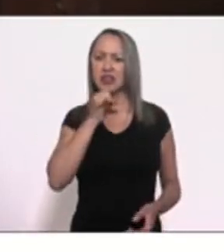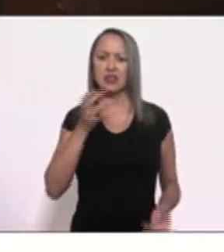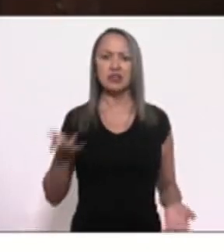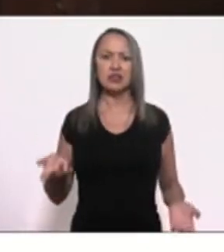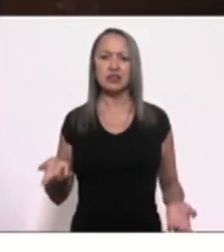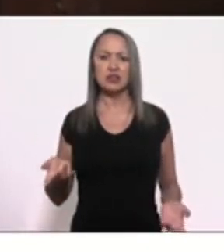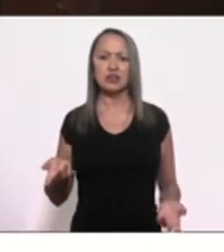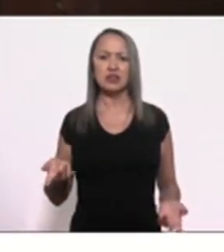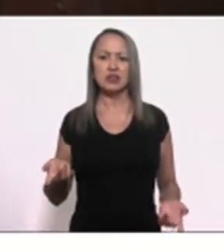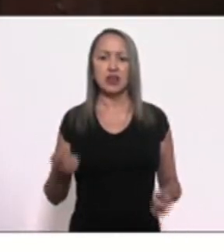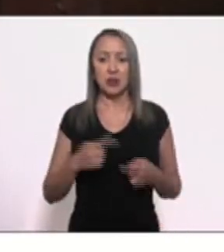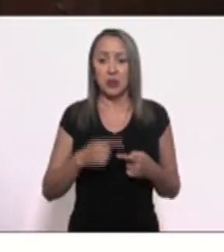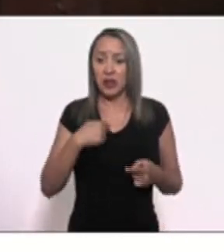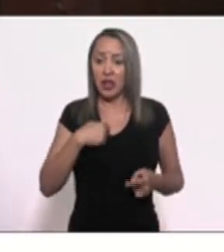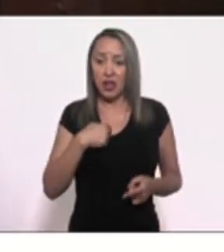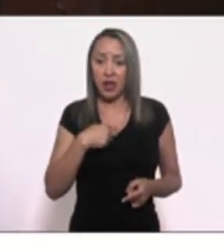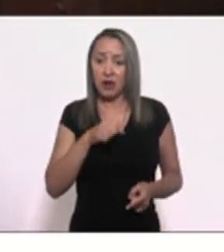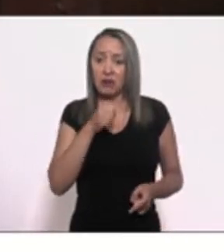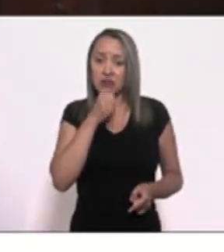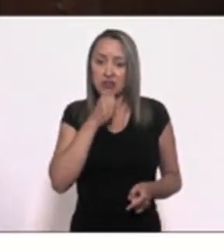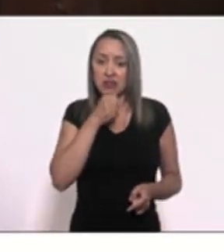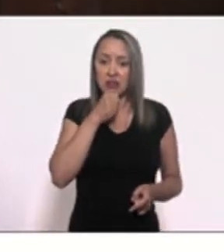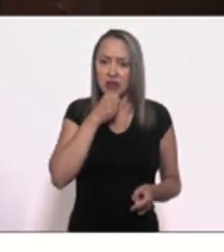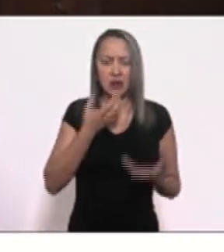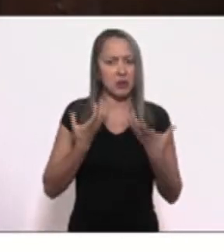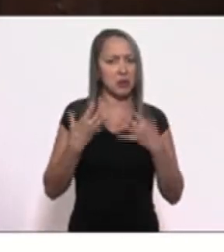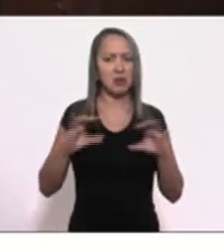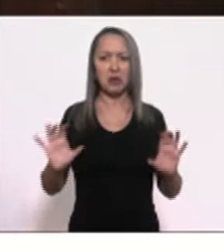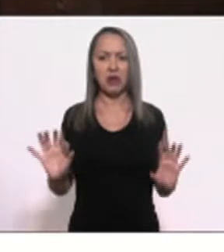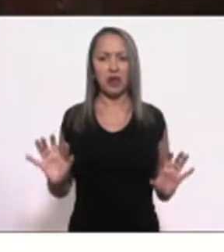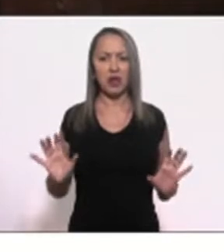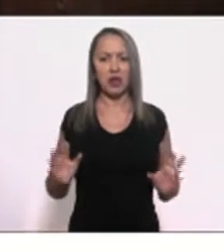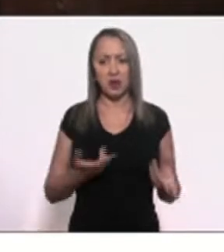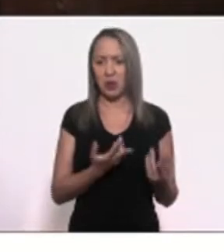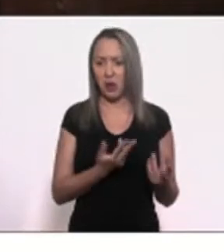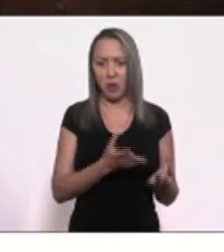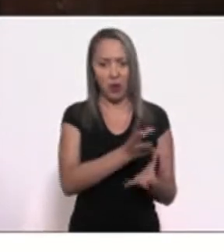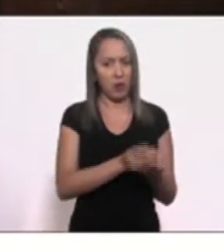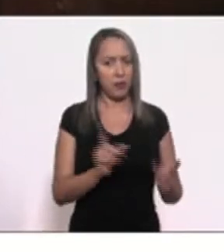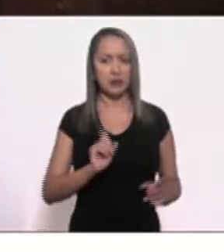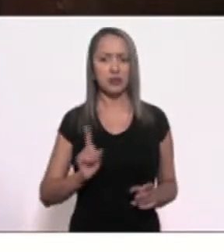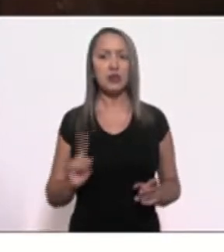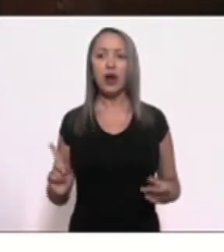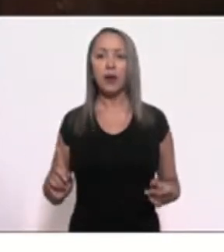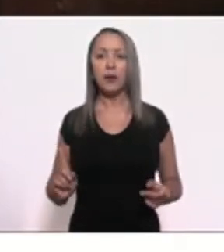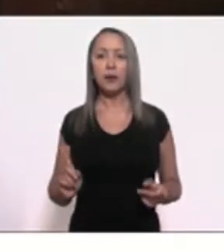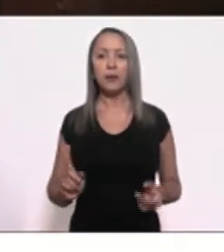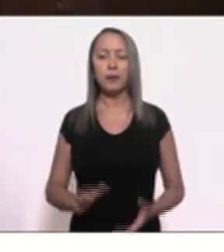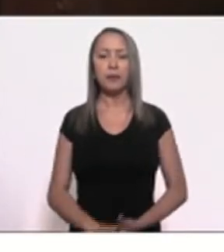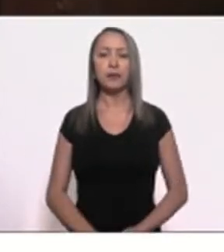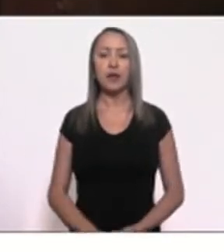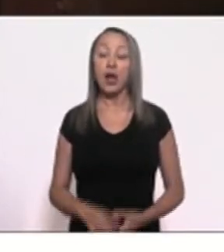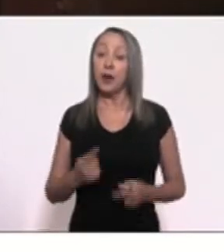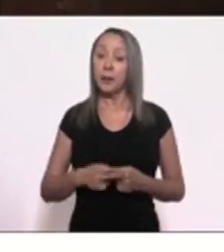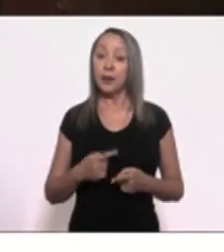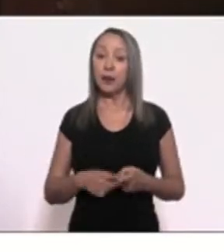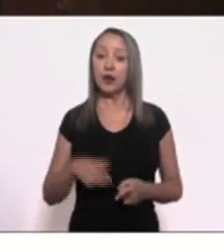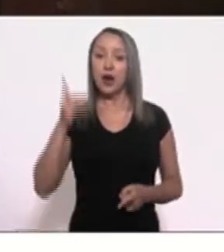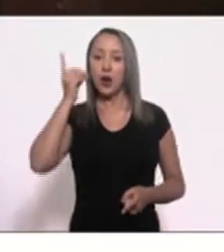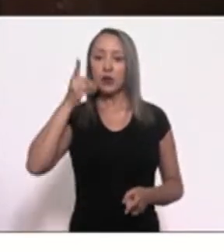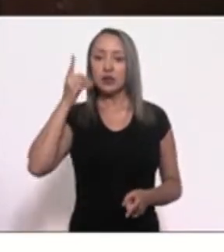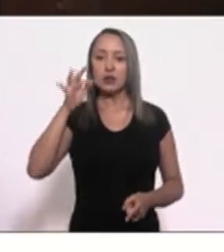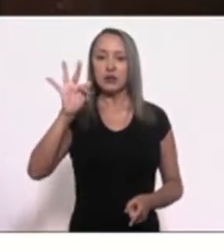essa idade não faça o que ele fez, prefiro até que me leve antes, porque olha só, o deputado